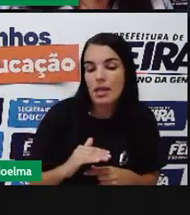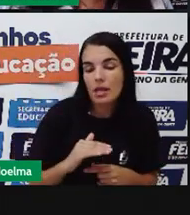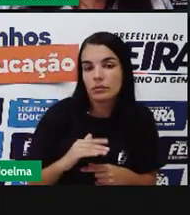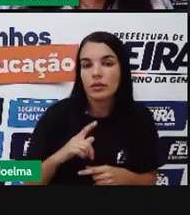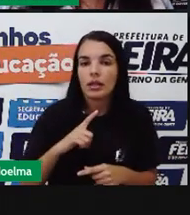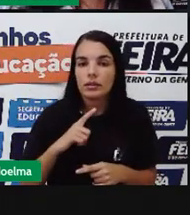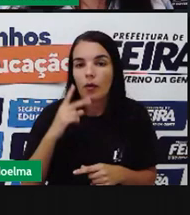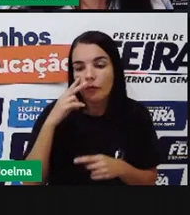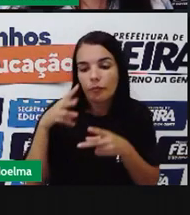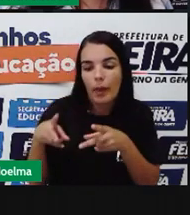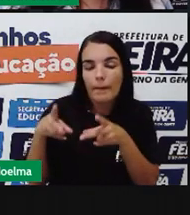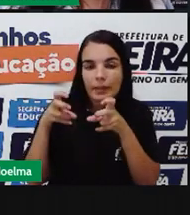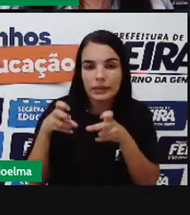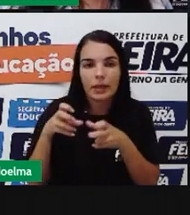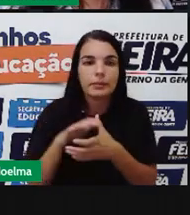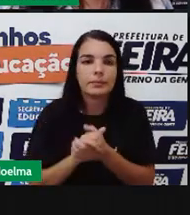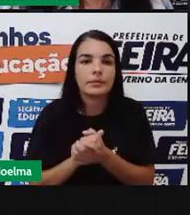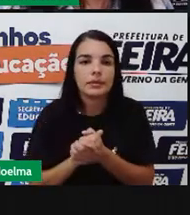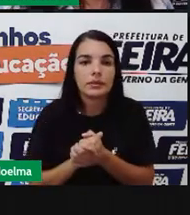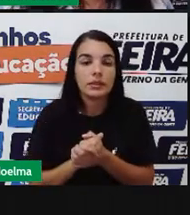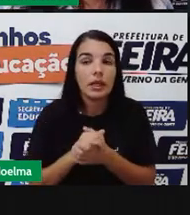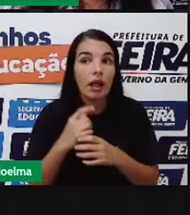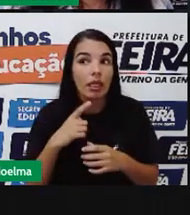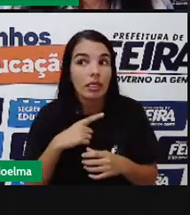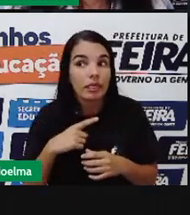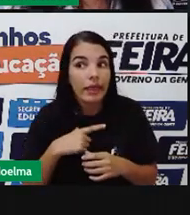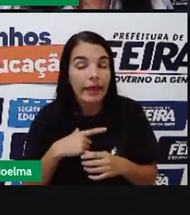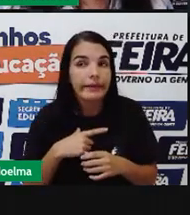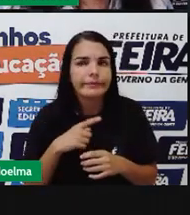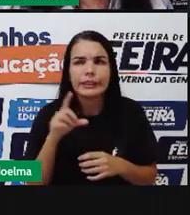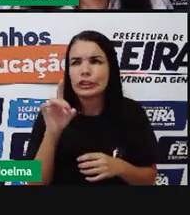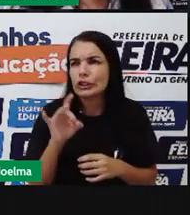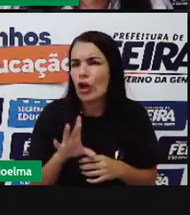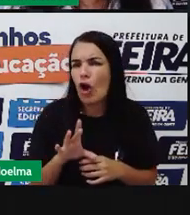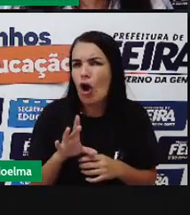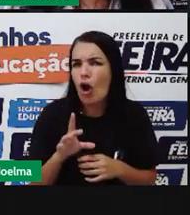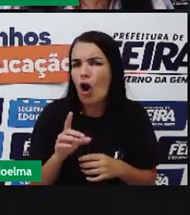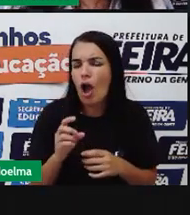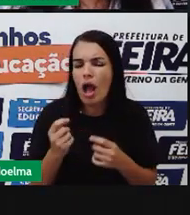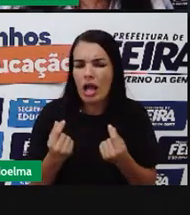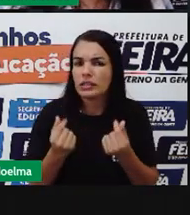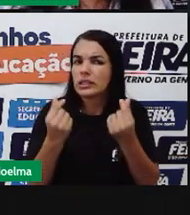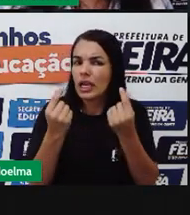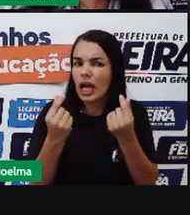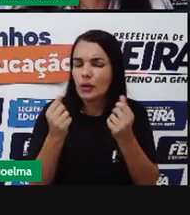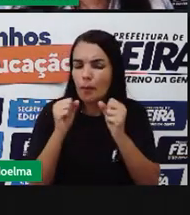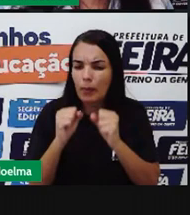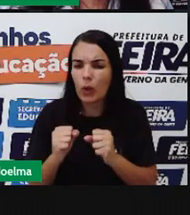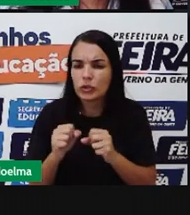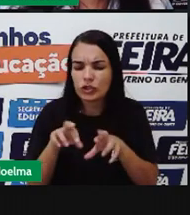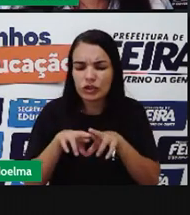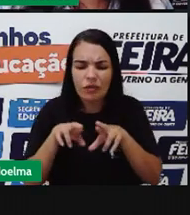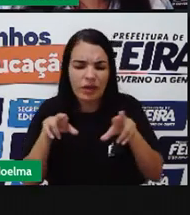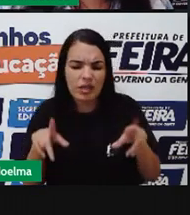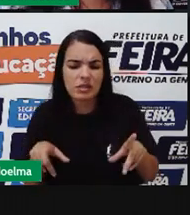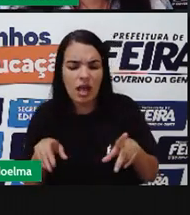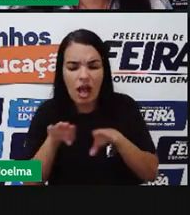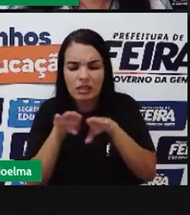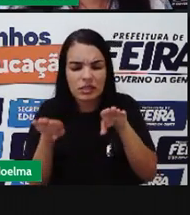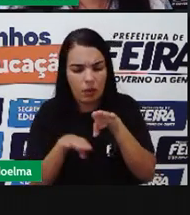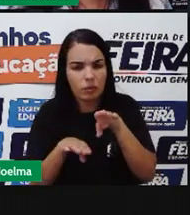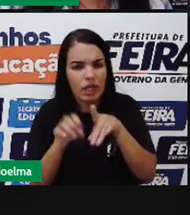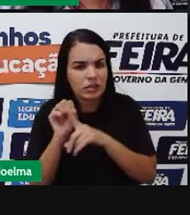Da renda salarial Porém Não é só isso Que vai Fazer com que a gente Faça um